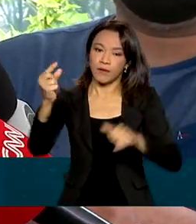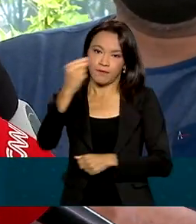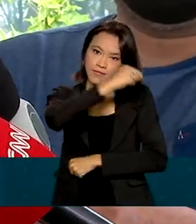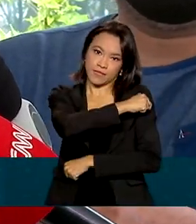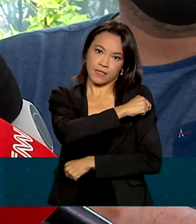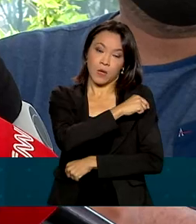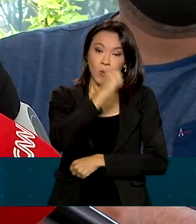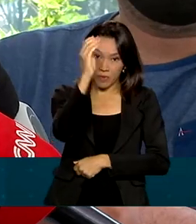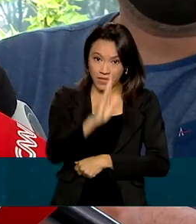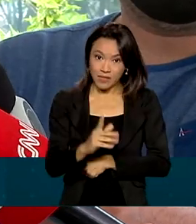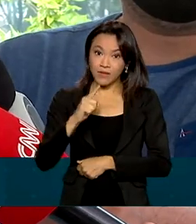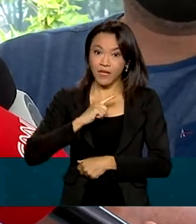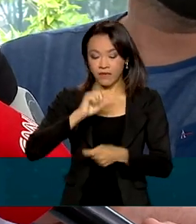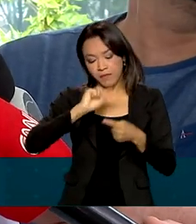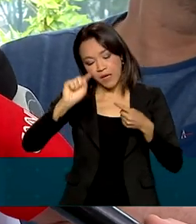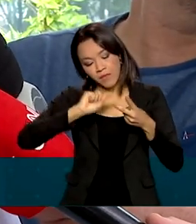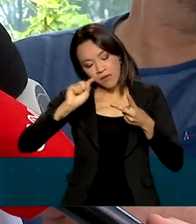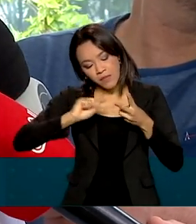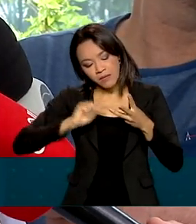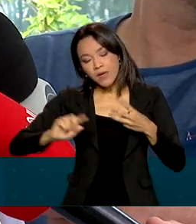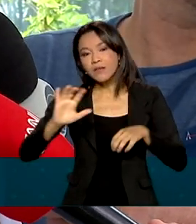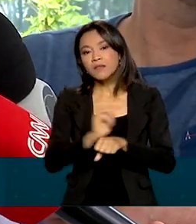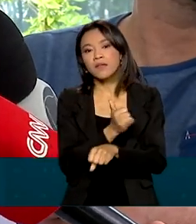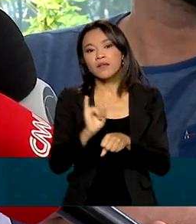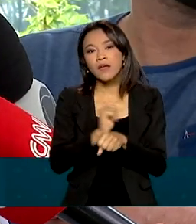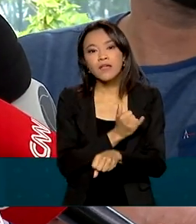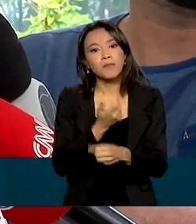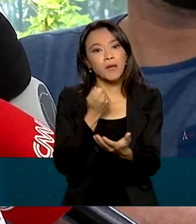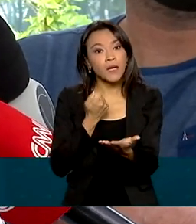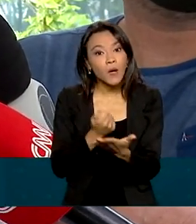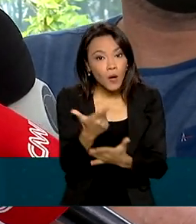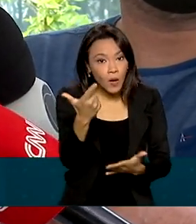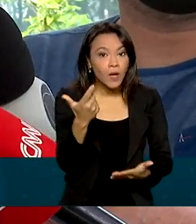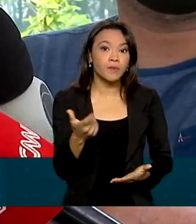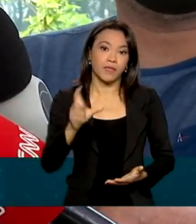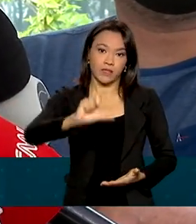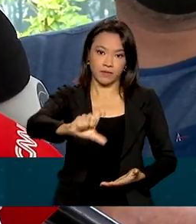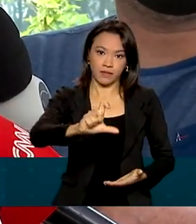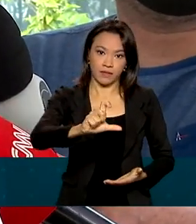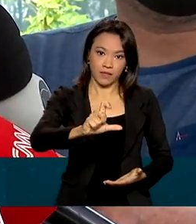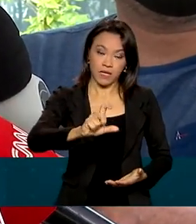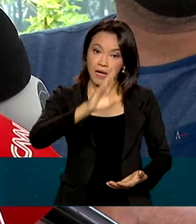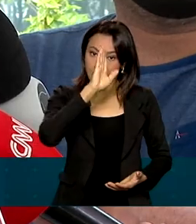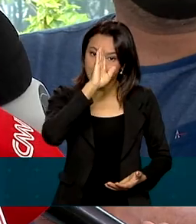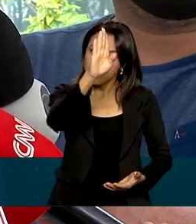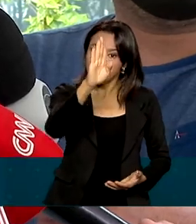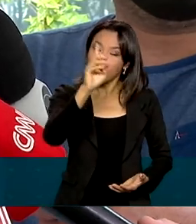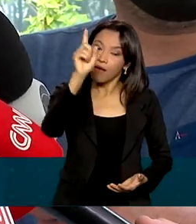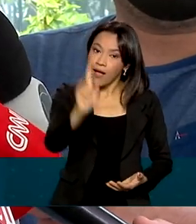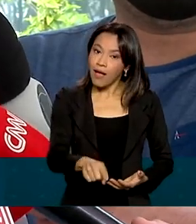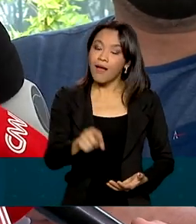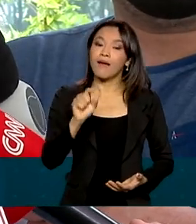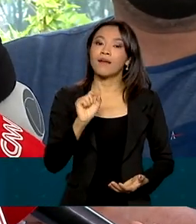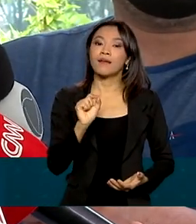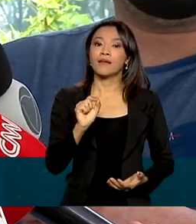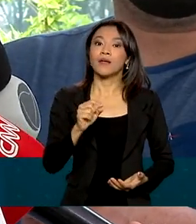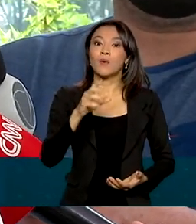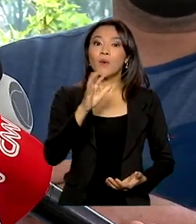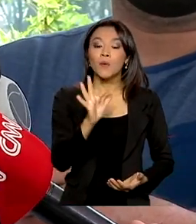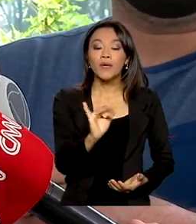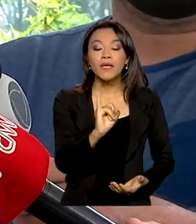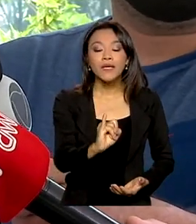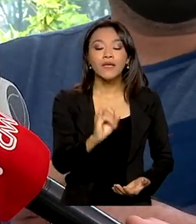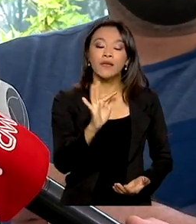diversificada para a aquisição de vacinas. A principal aposta foi justamente a vacina com o IFA nacional.